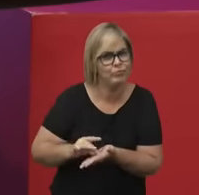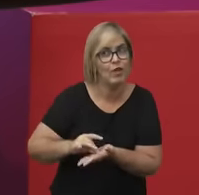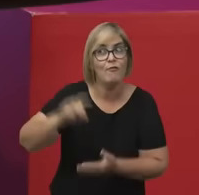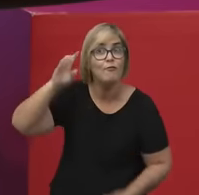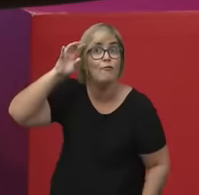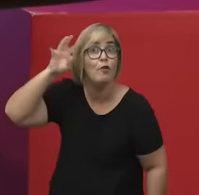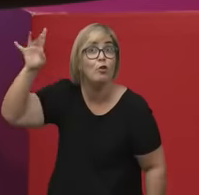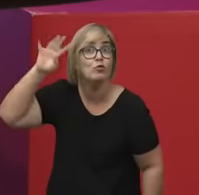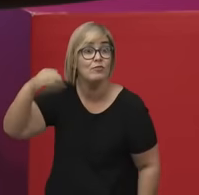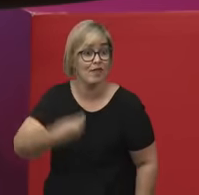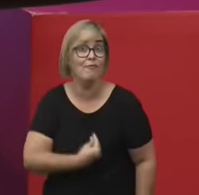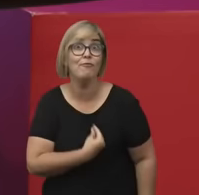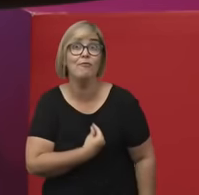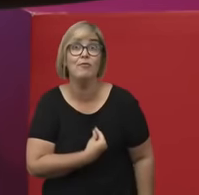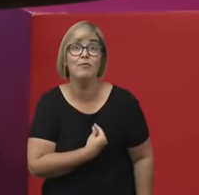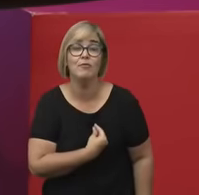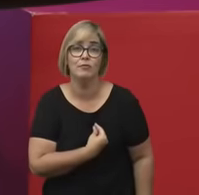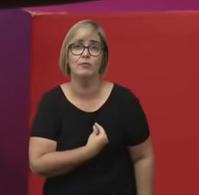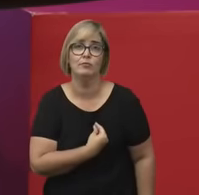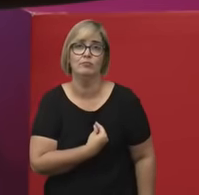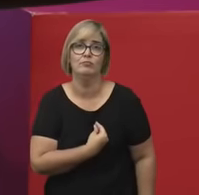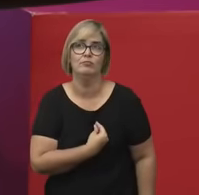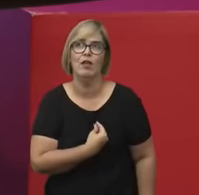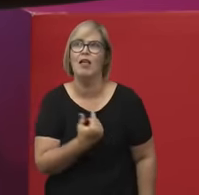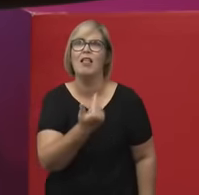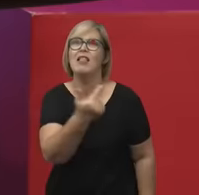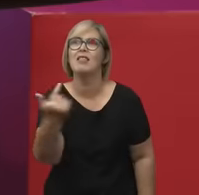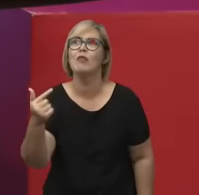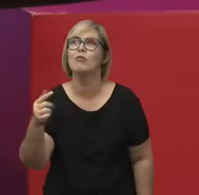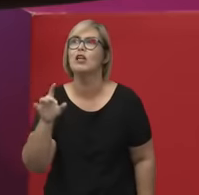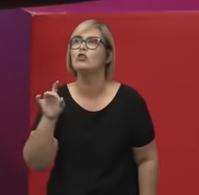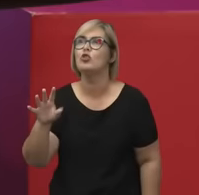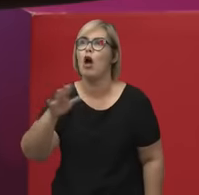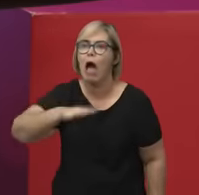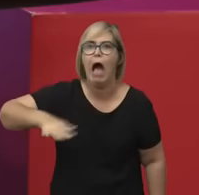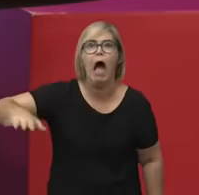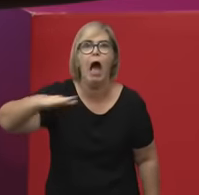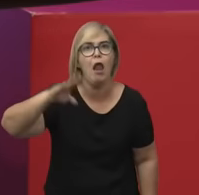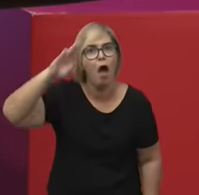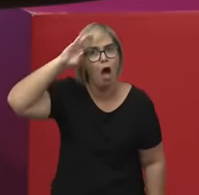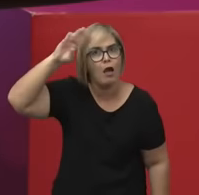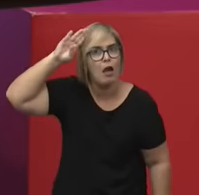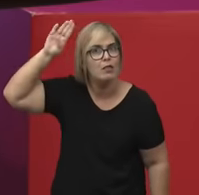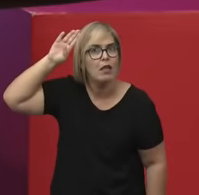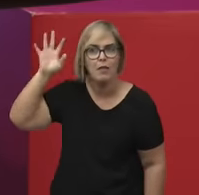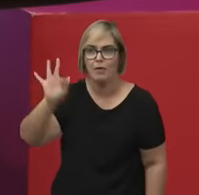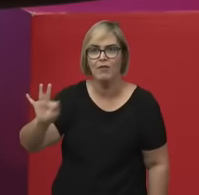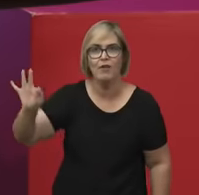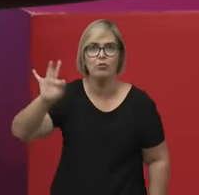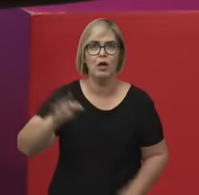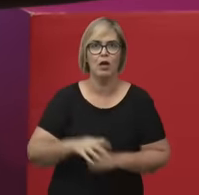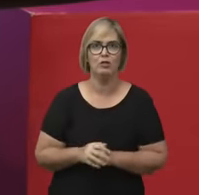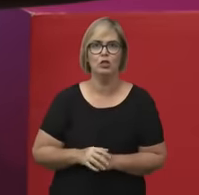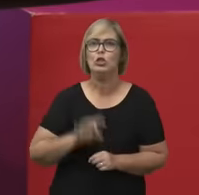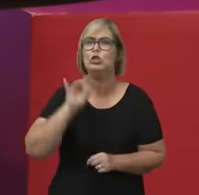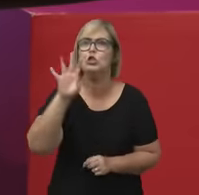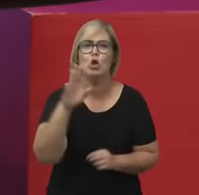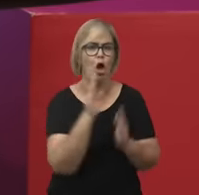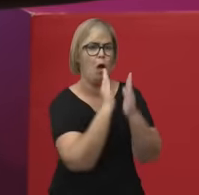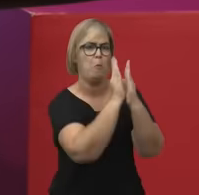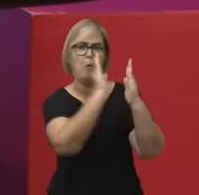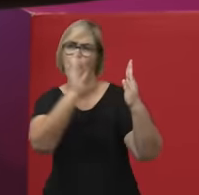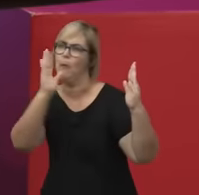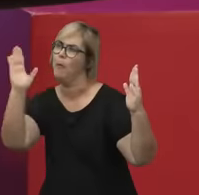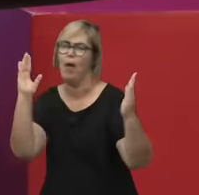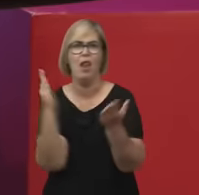não se limita aos limites da academia, aos limites dos livros. E aí, então, eu